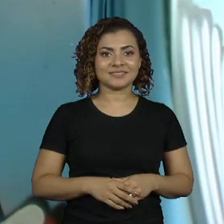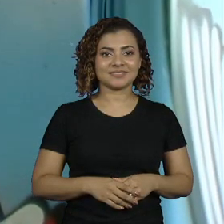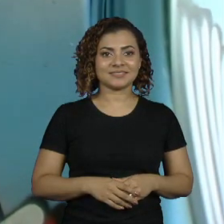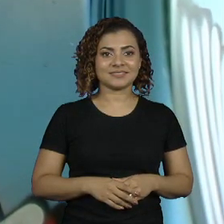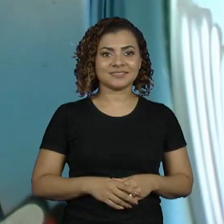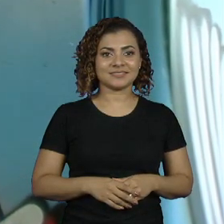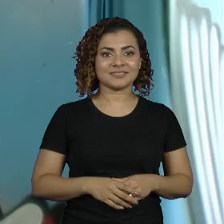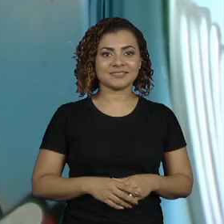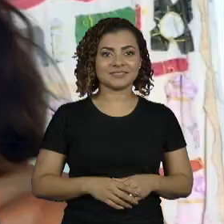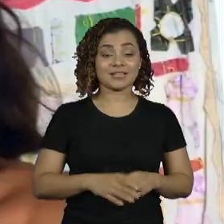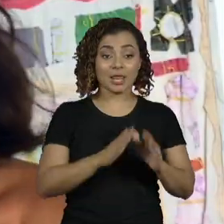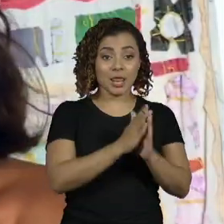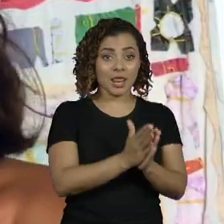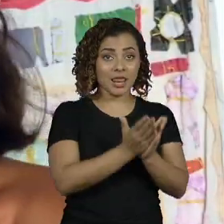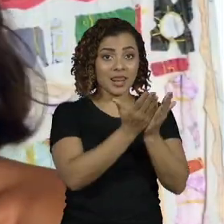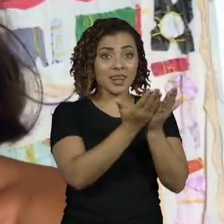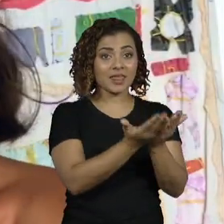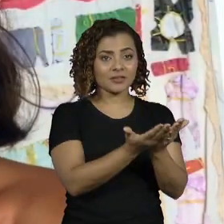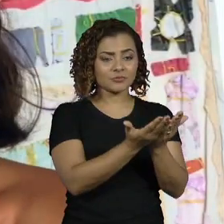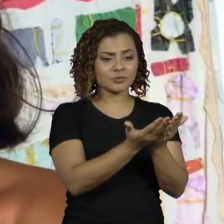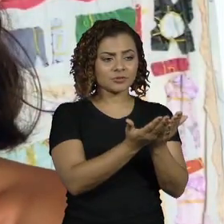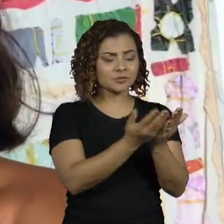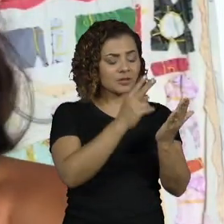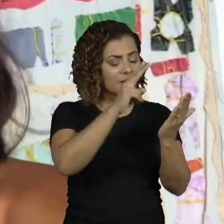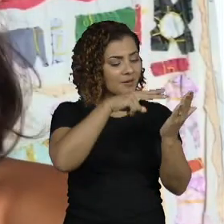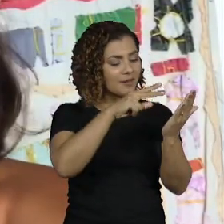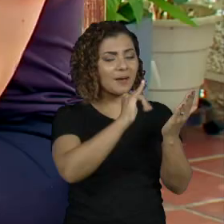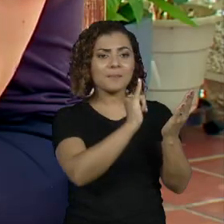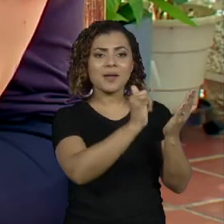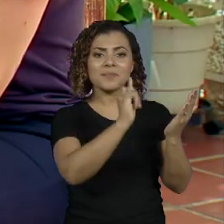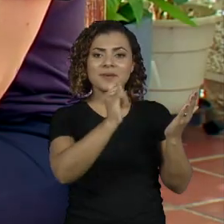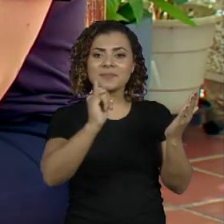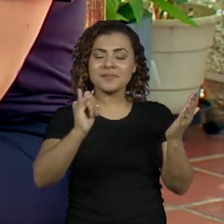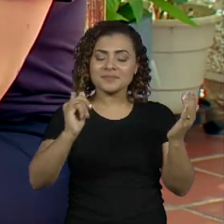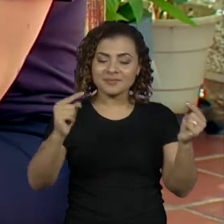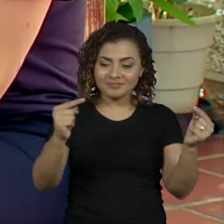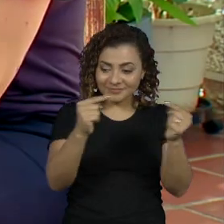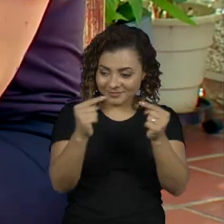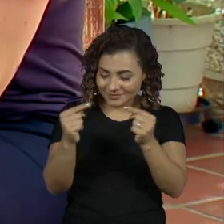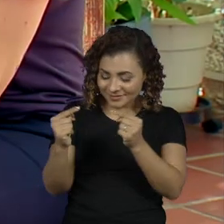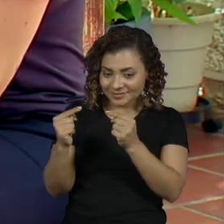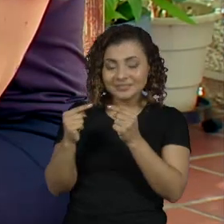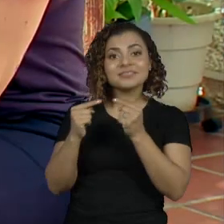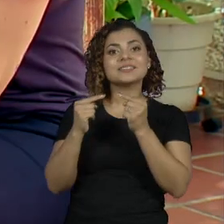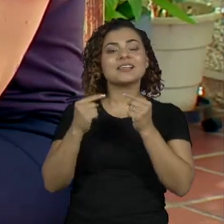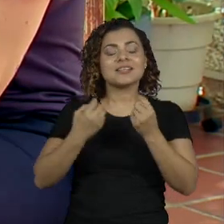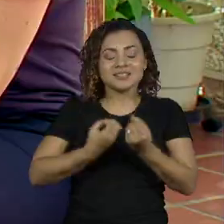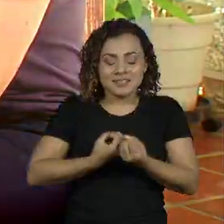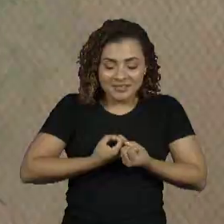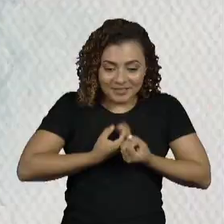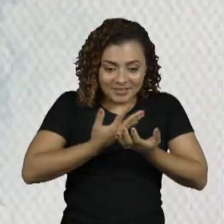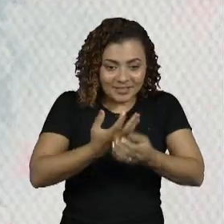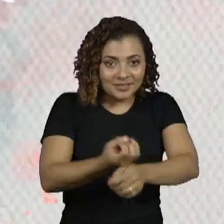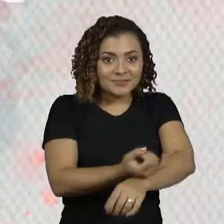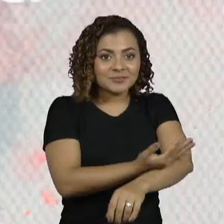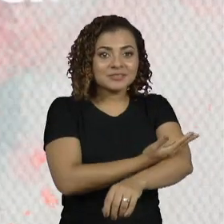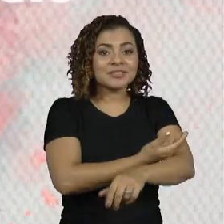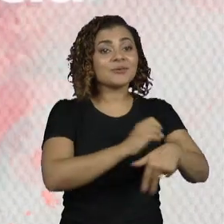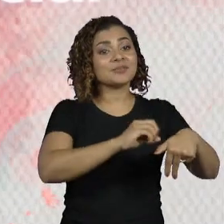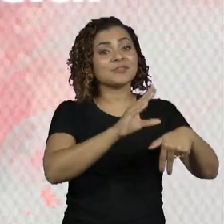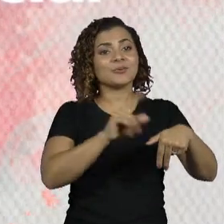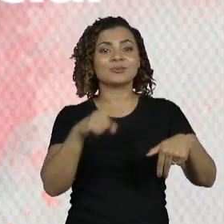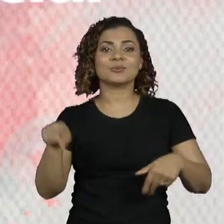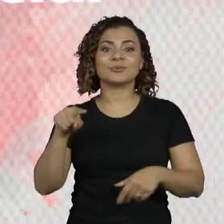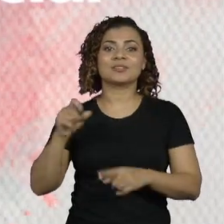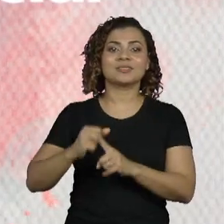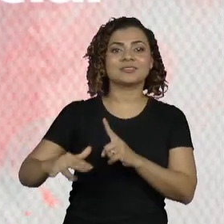Lugar de livros. A cada ponto de exclamação, o nascimento de uma nova emoção. Realização,